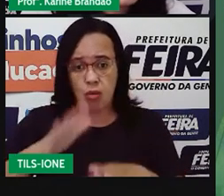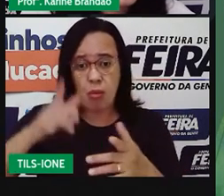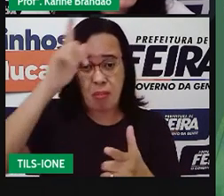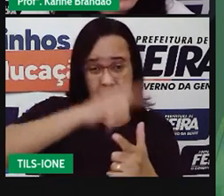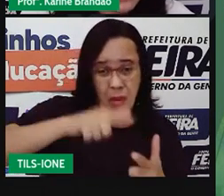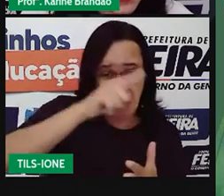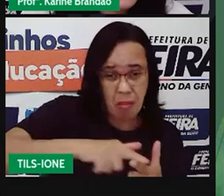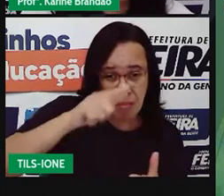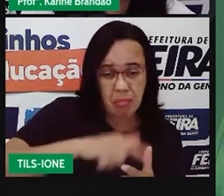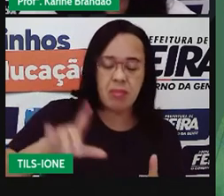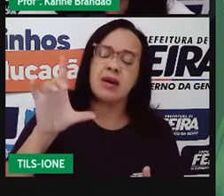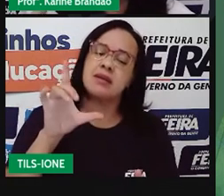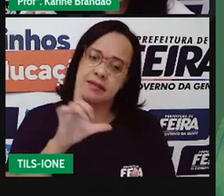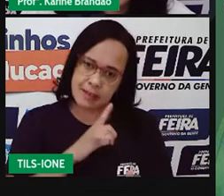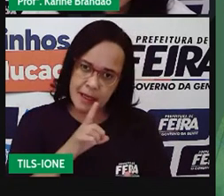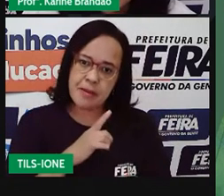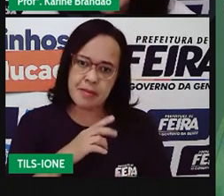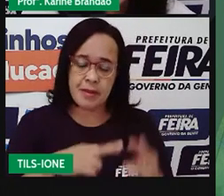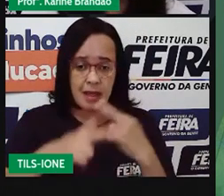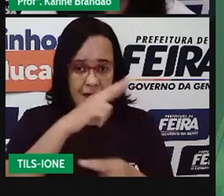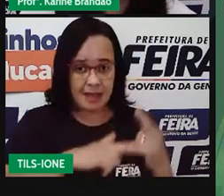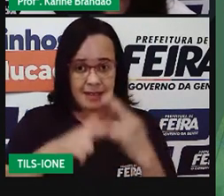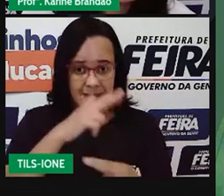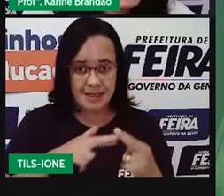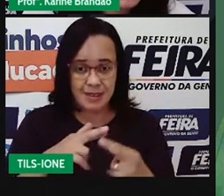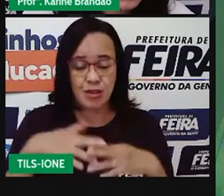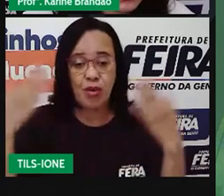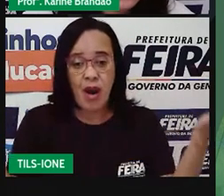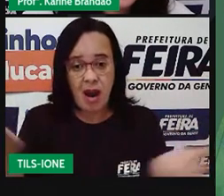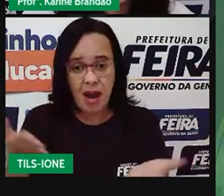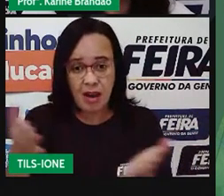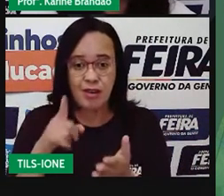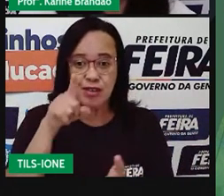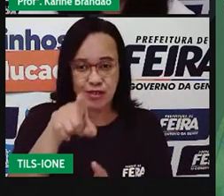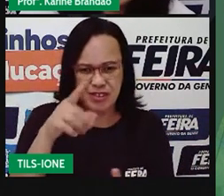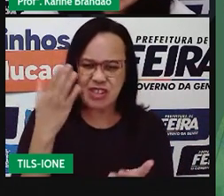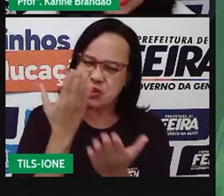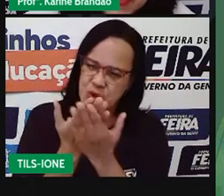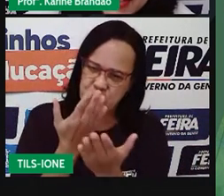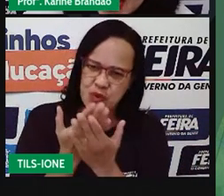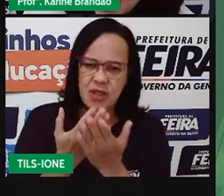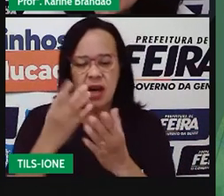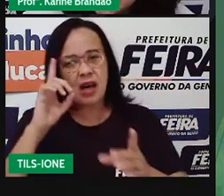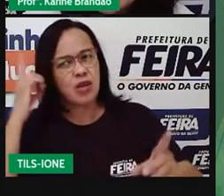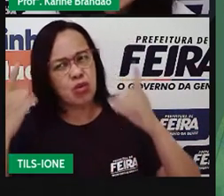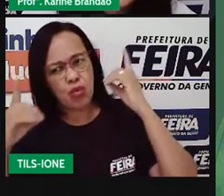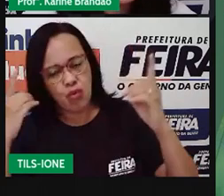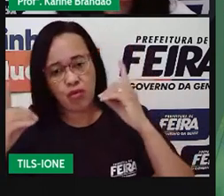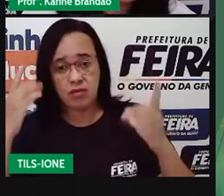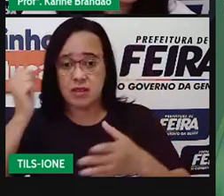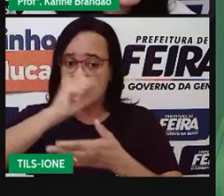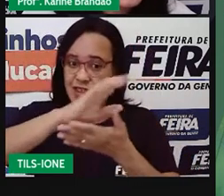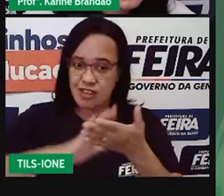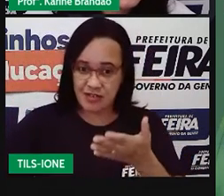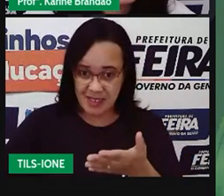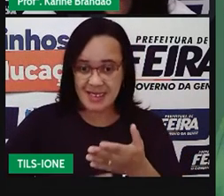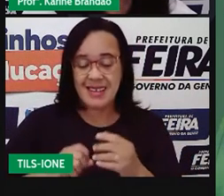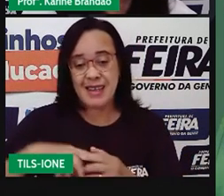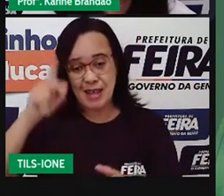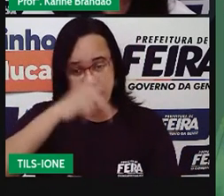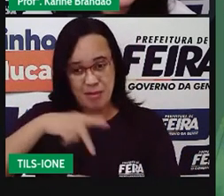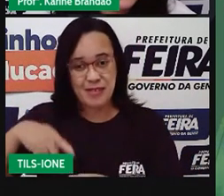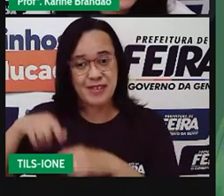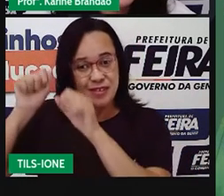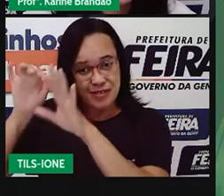Agora é a sua vez de estudar um pouco mais, de tirar dúvidas, de fazer as atividades. Eu fico por aqui,